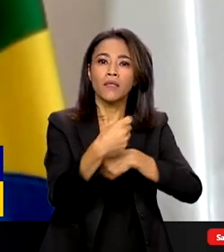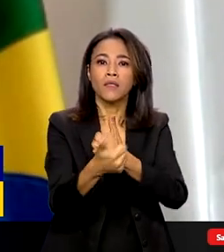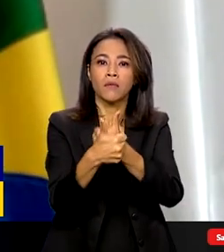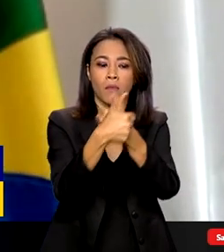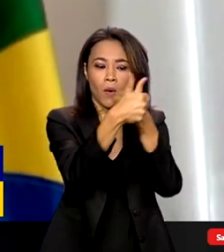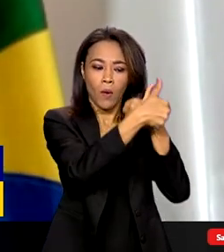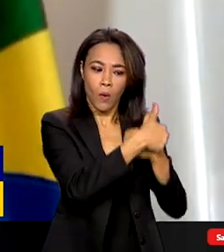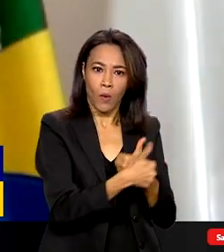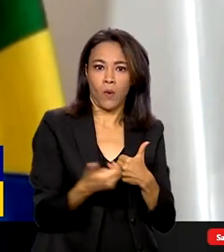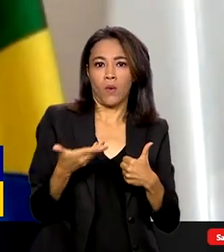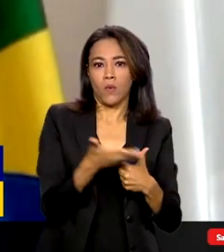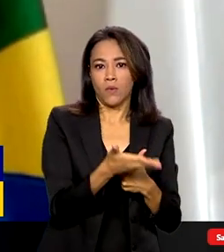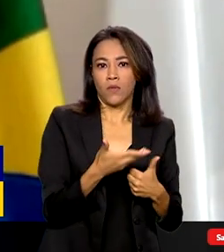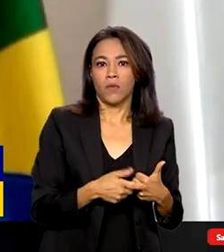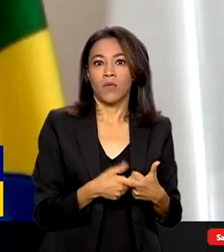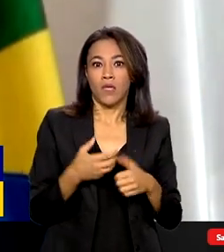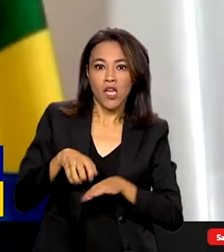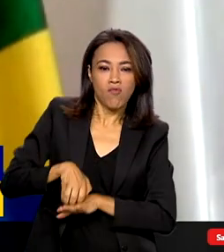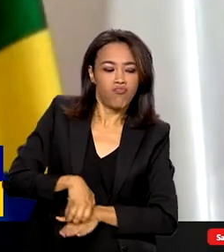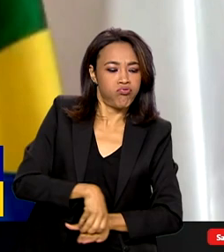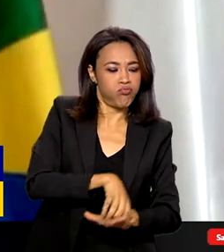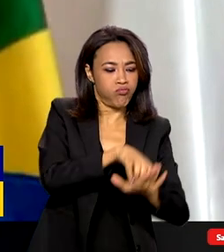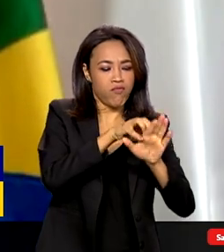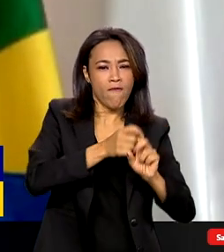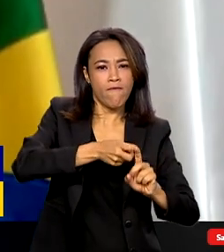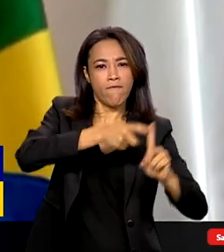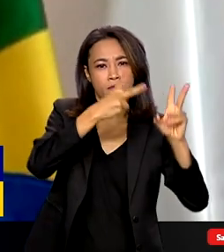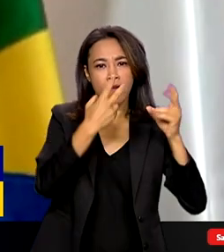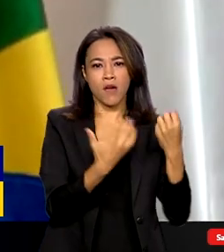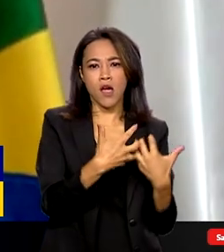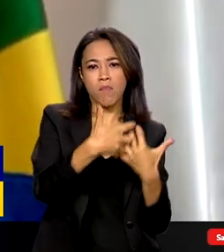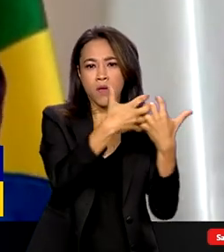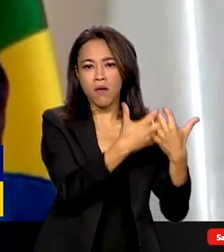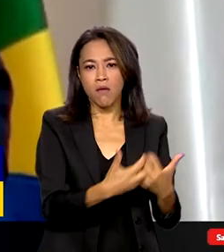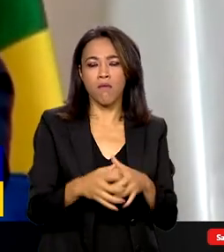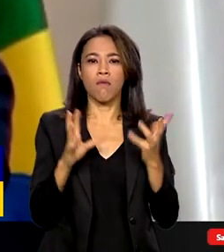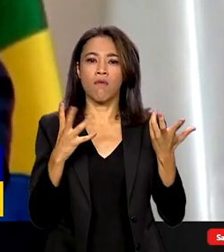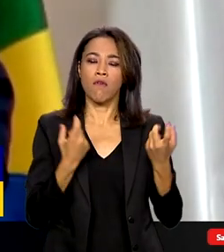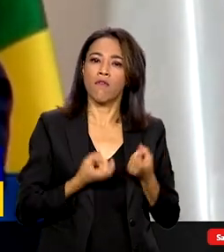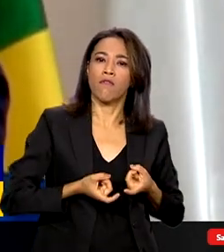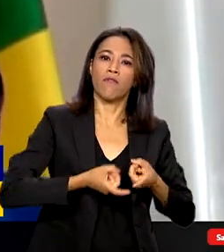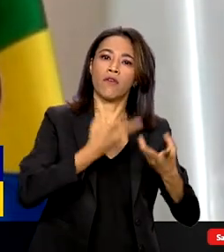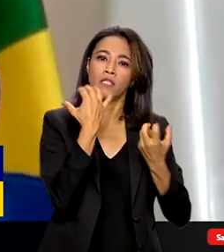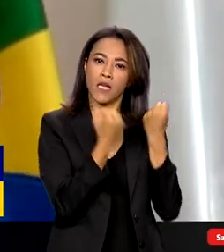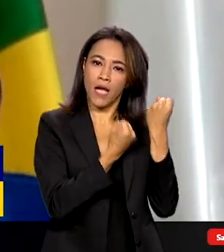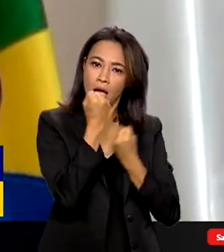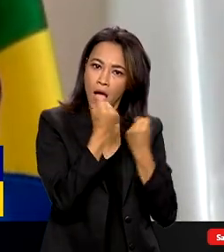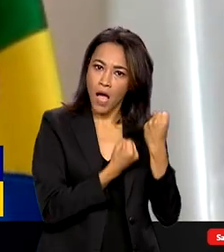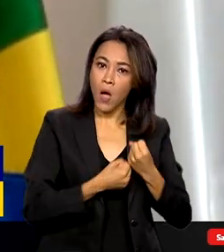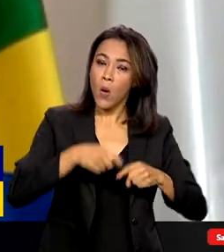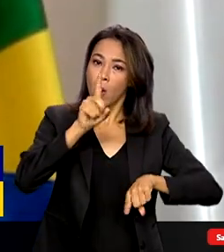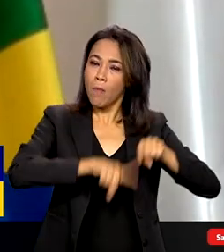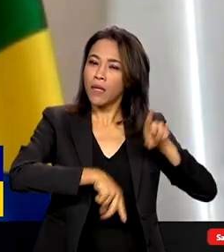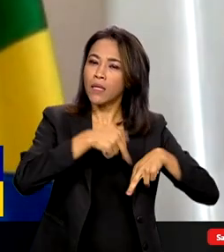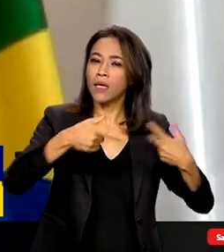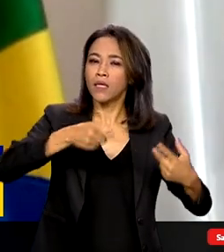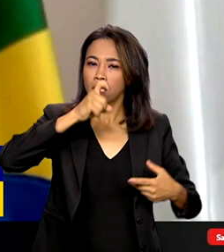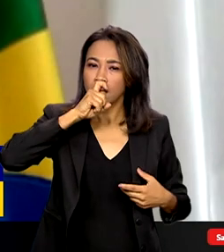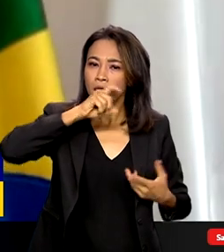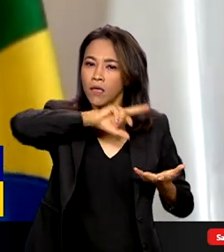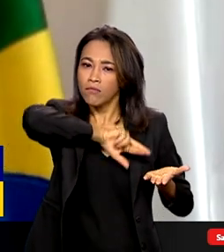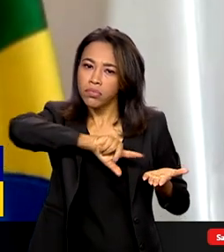gente vende caminhão, vende carro, autopeça, linha branca, produto com valor